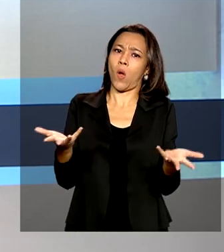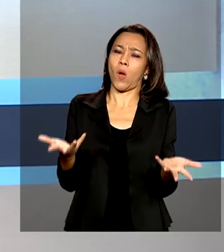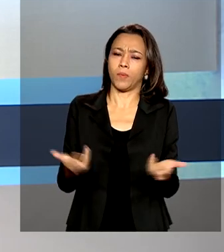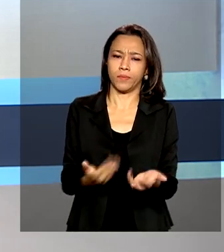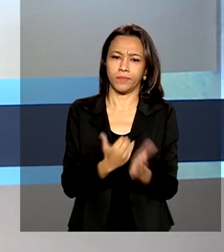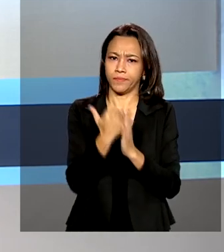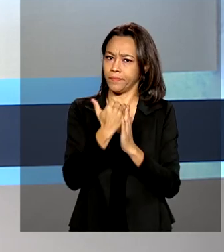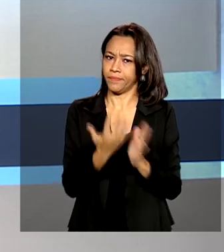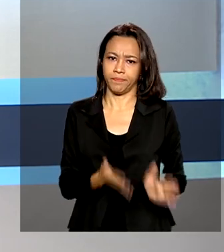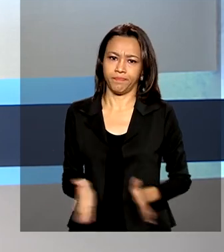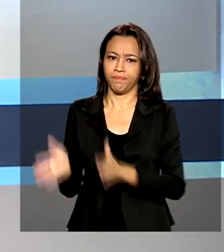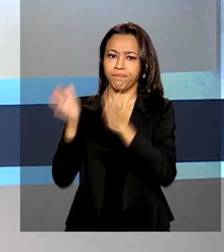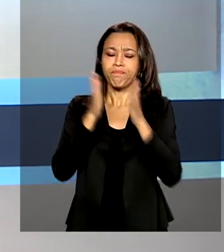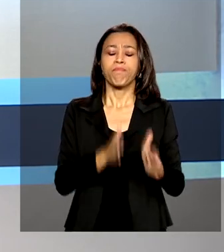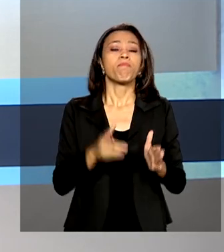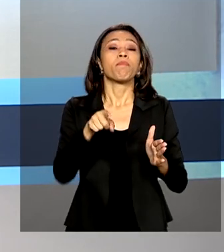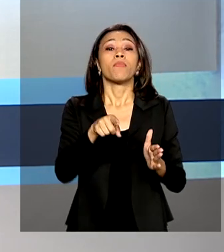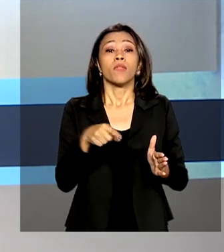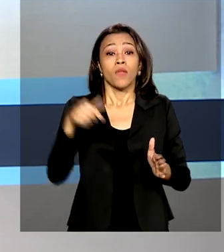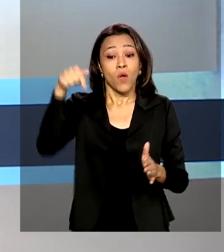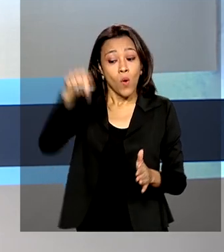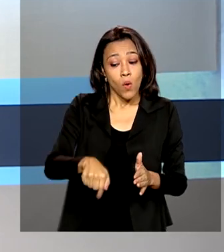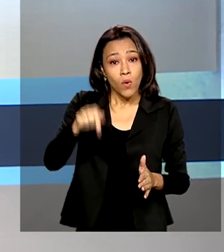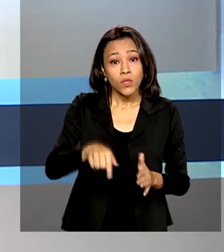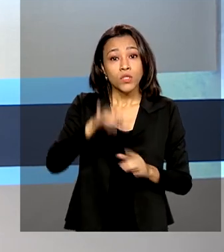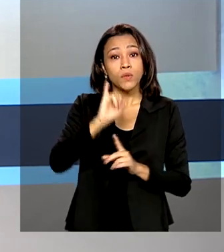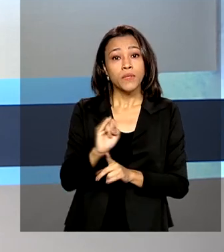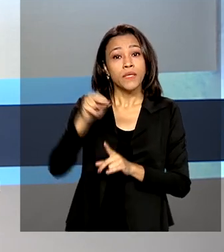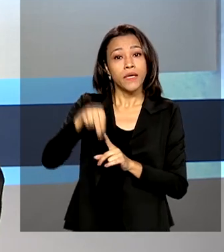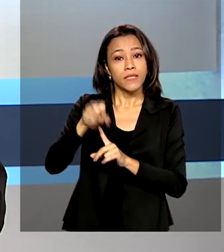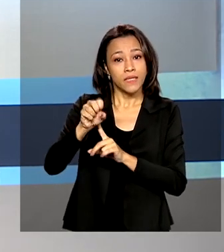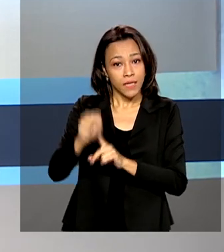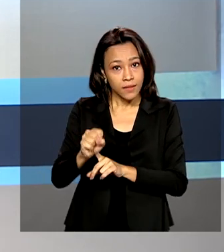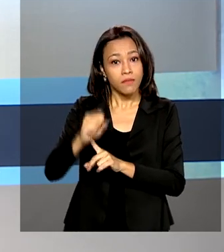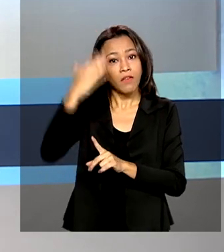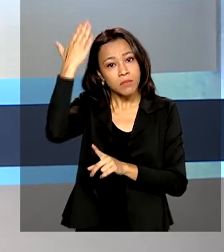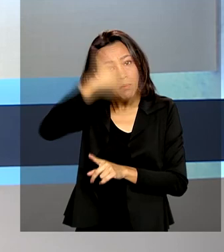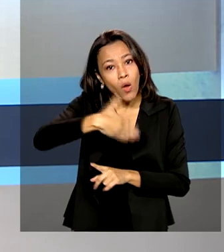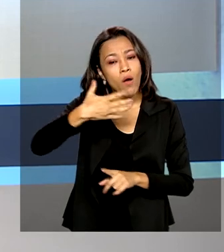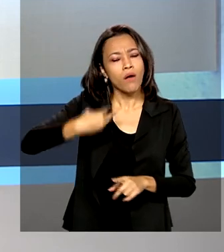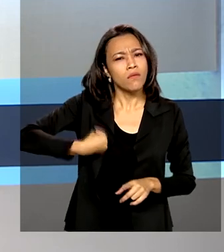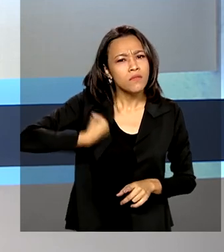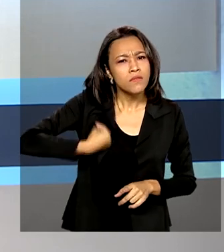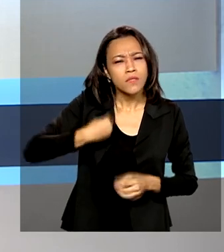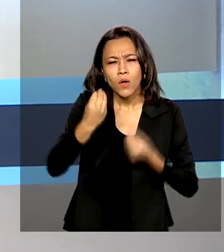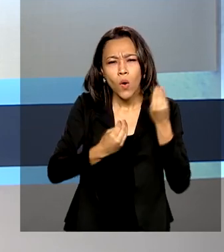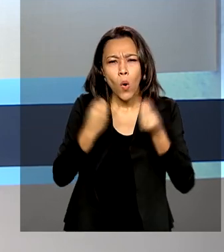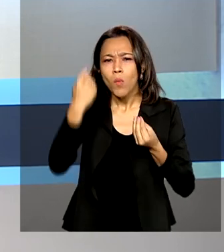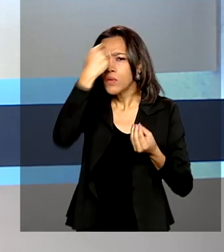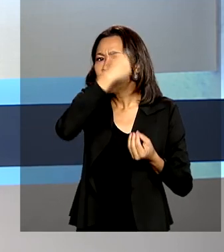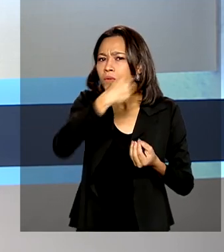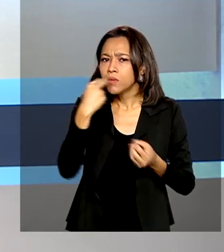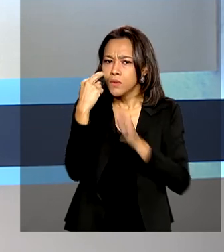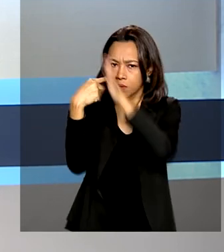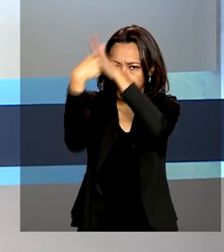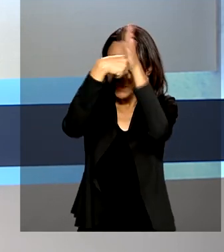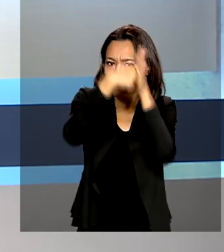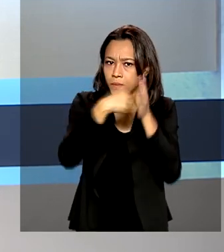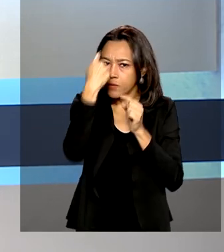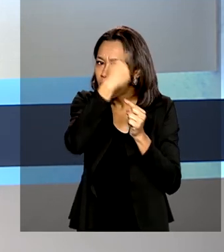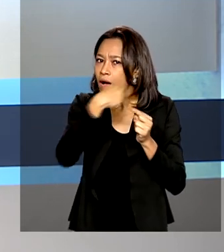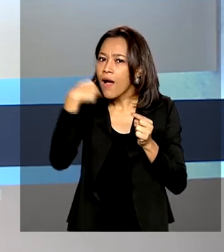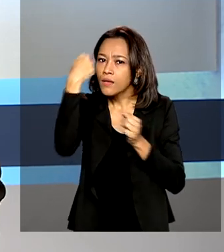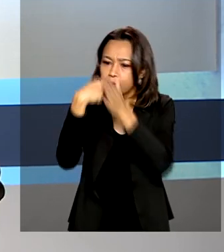A partir de hoje, o INSS começa a fazer a prova de vida por biometria facial. O serviço estará em fase de testes.